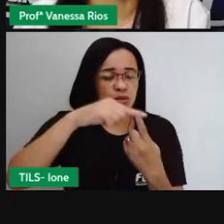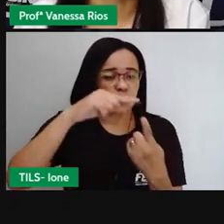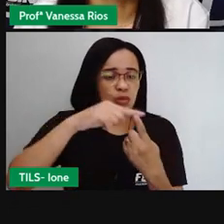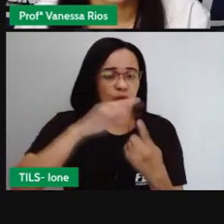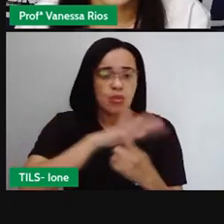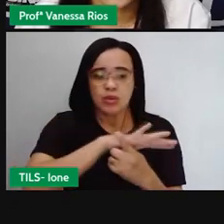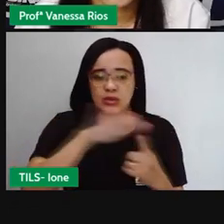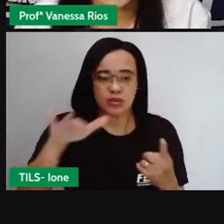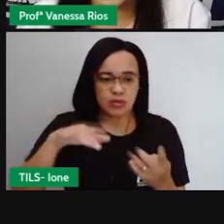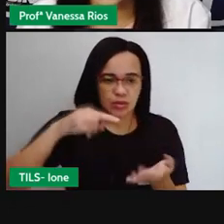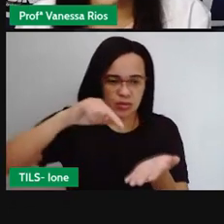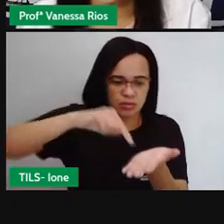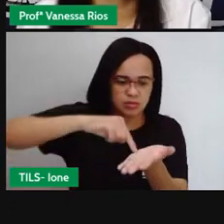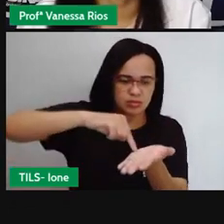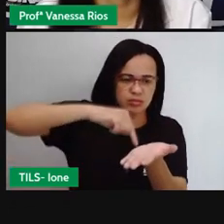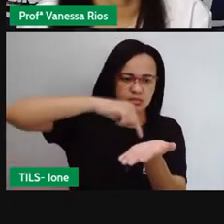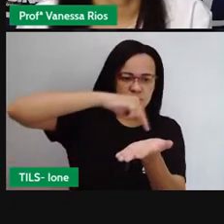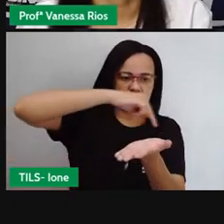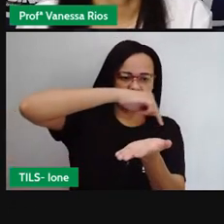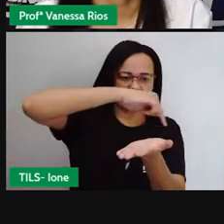ficar completa.